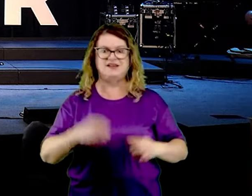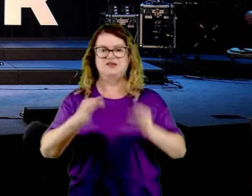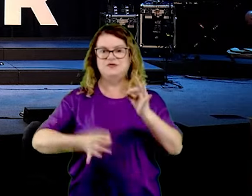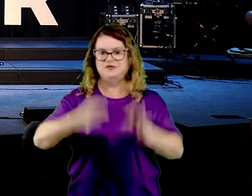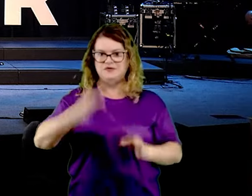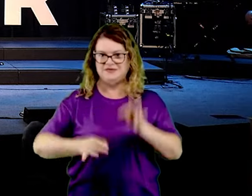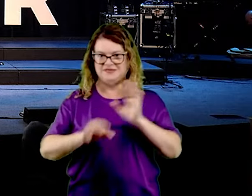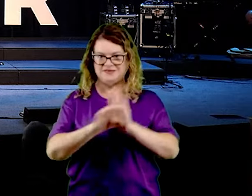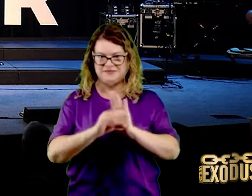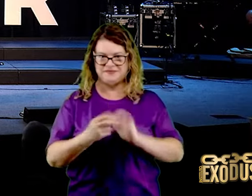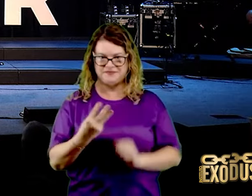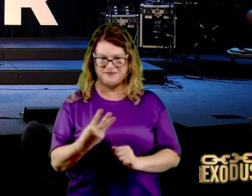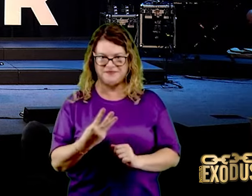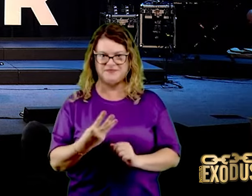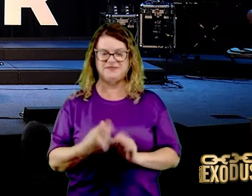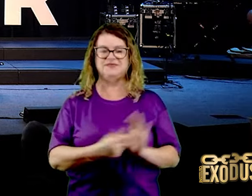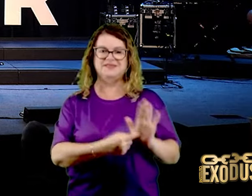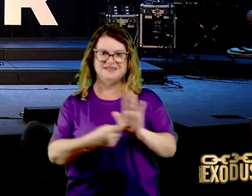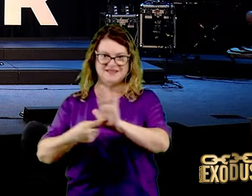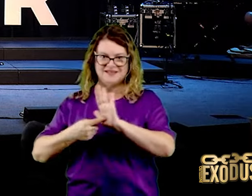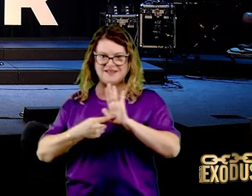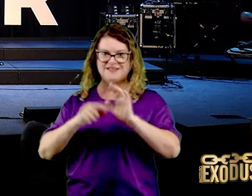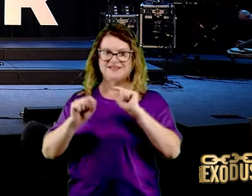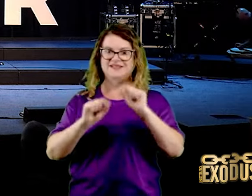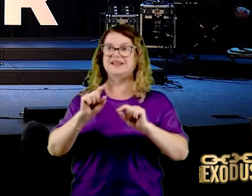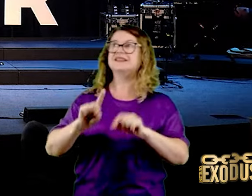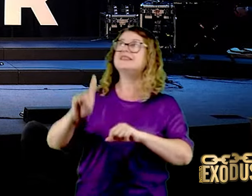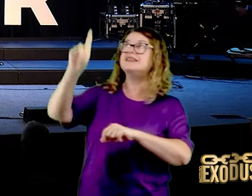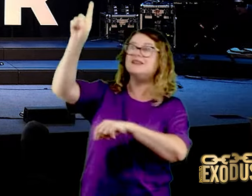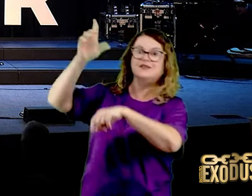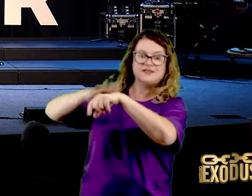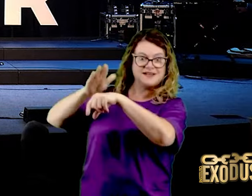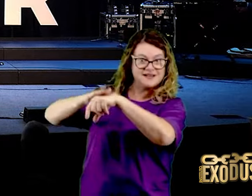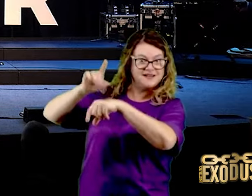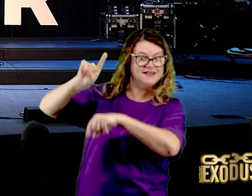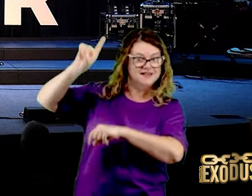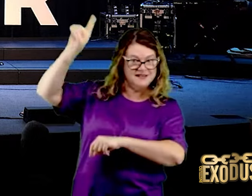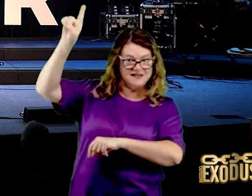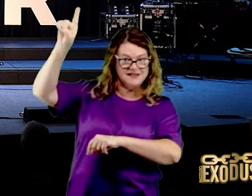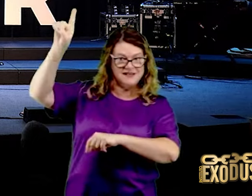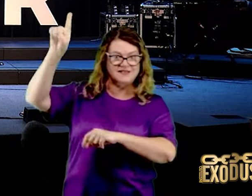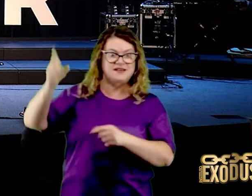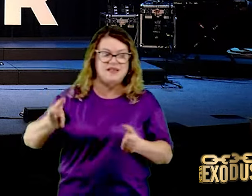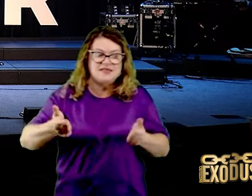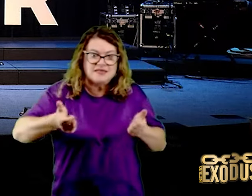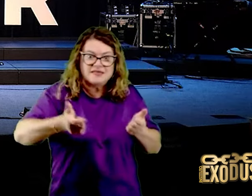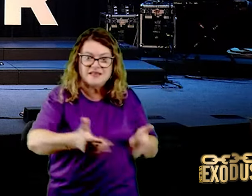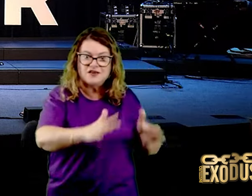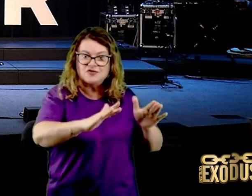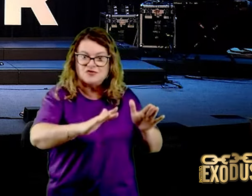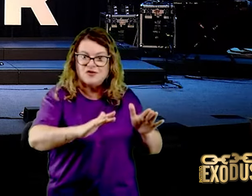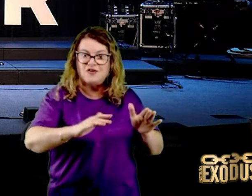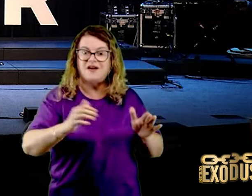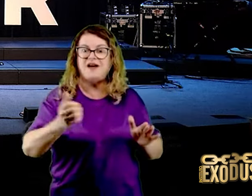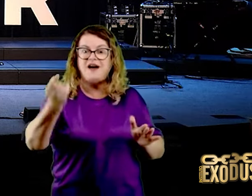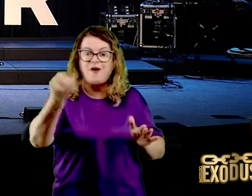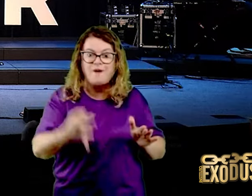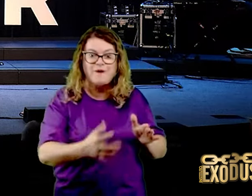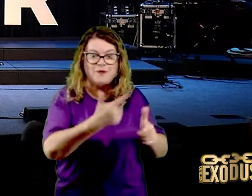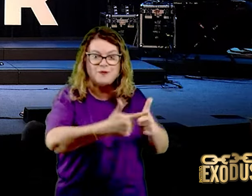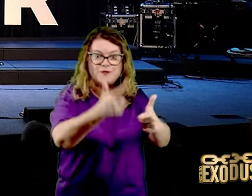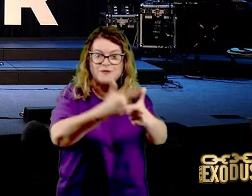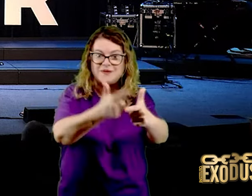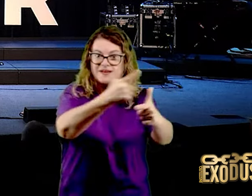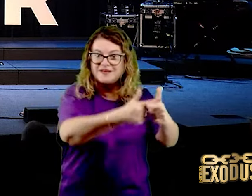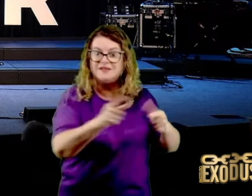Deus está dizendo que ele mesmo, o Senhor, deixou ficar alguns problemas para o povo de Israel